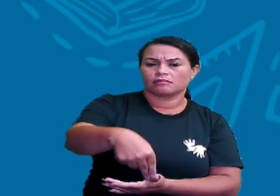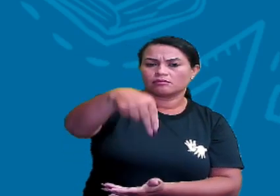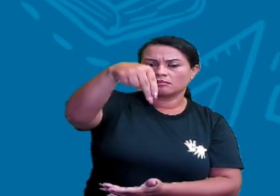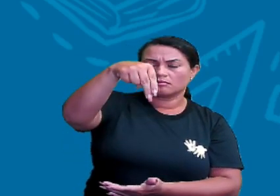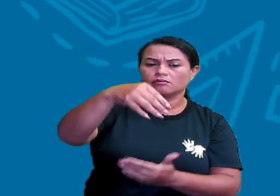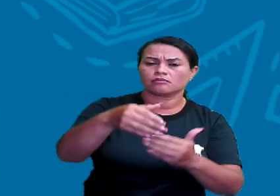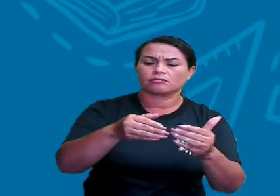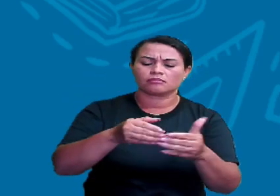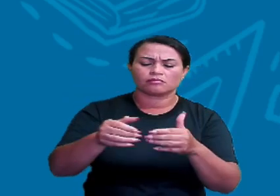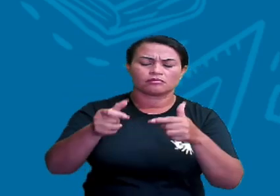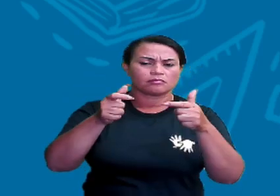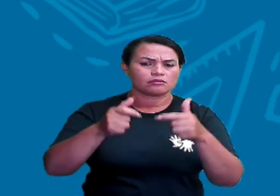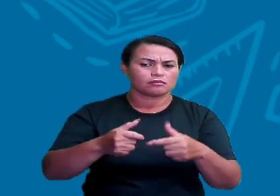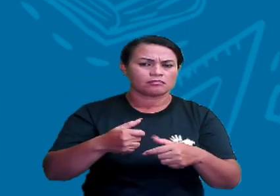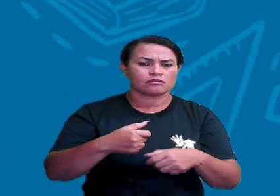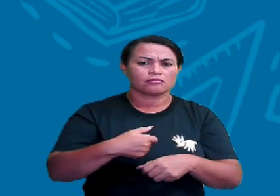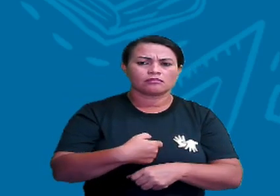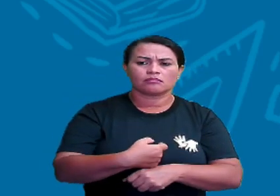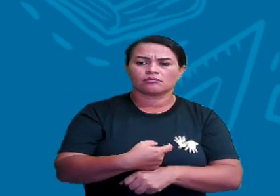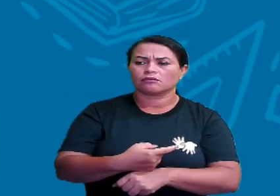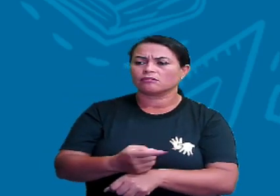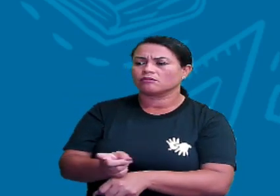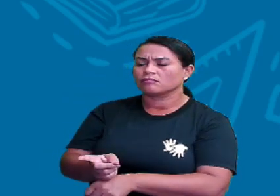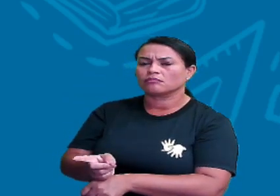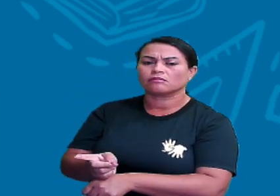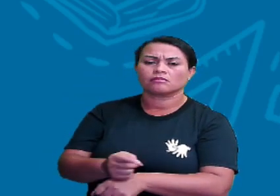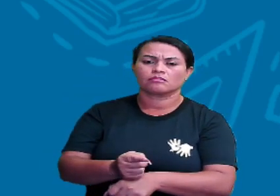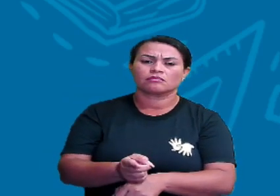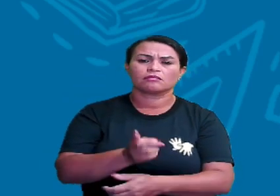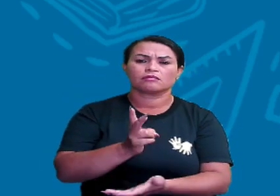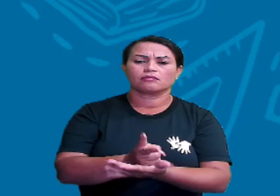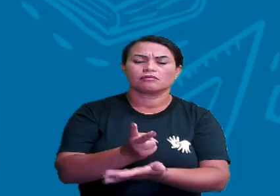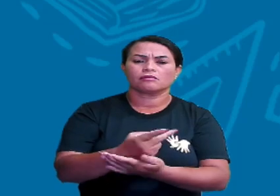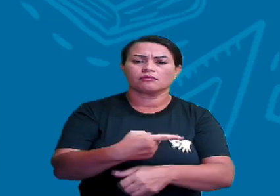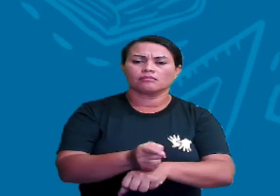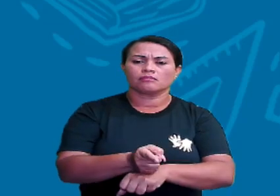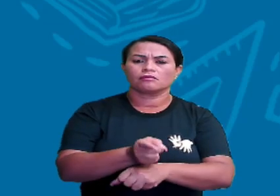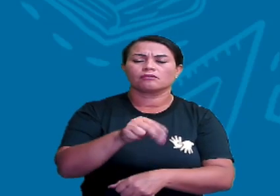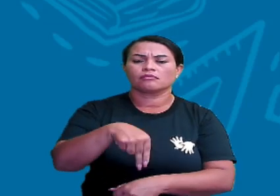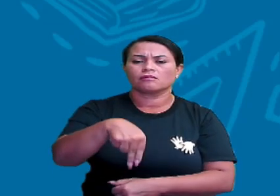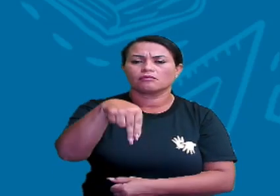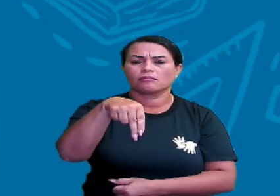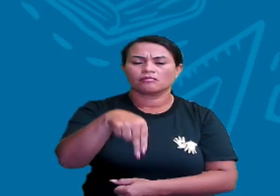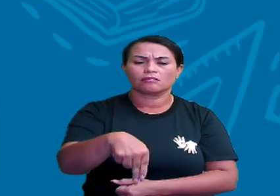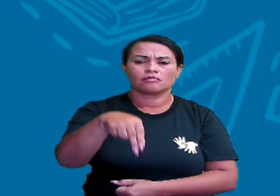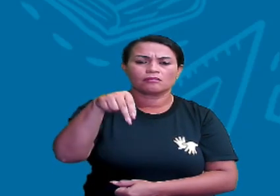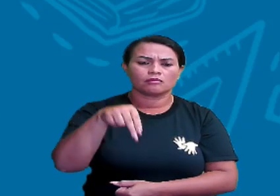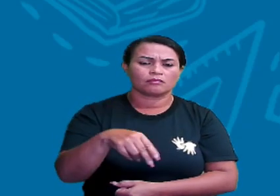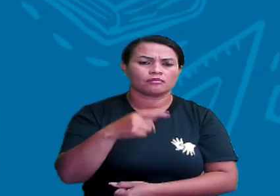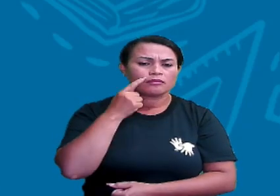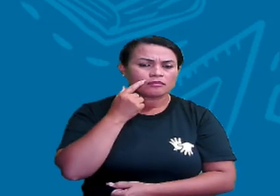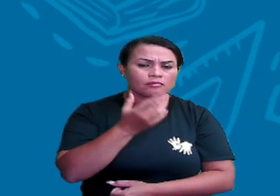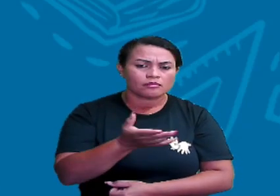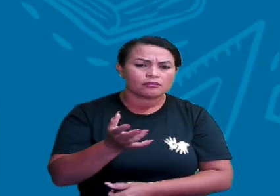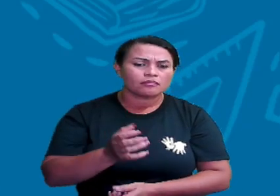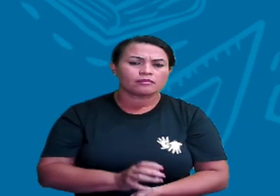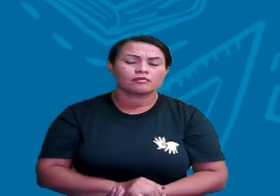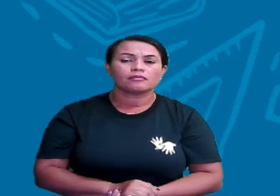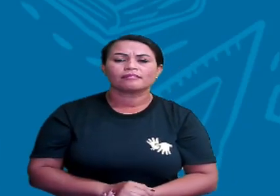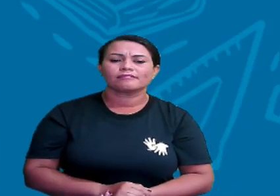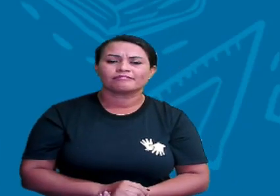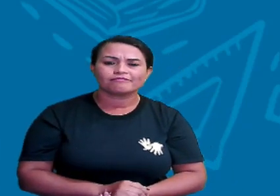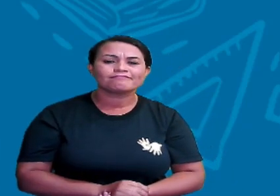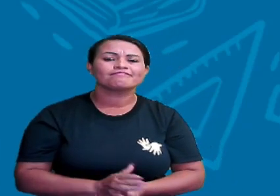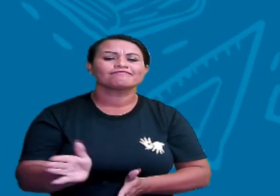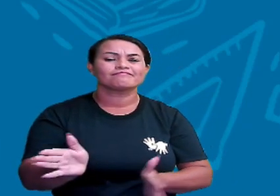qualquer lugar que você girar, ela vai apontar para o Norte, tá certo? Vamos para o próximo. A